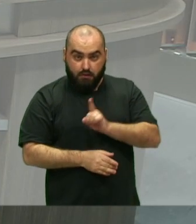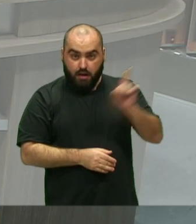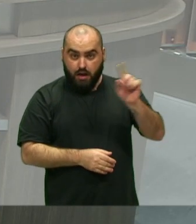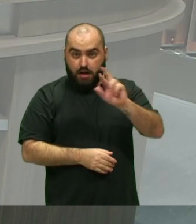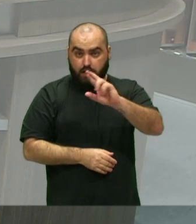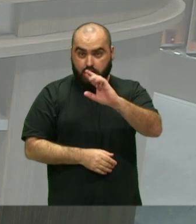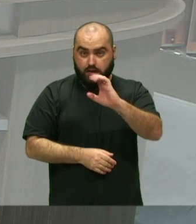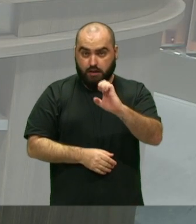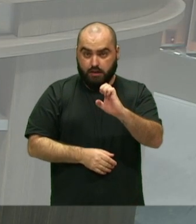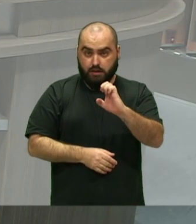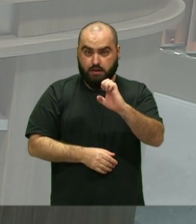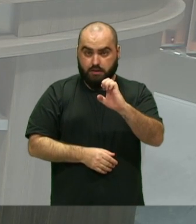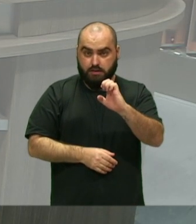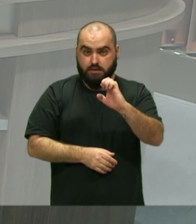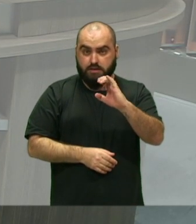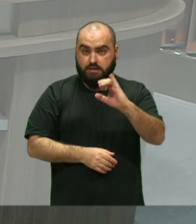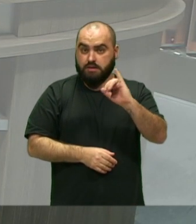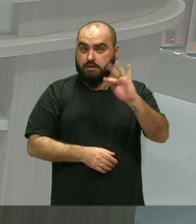De um bairro